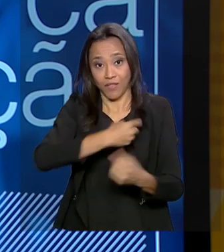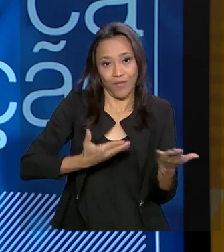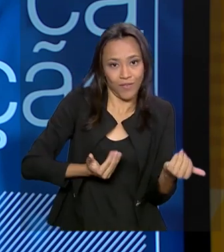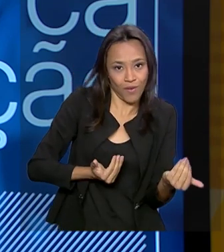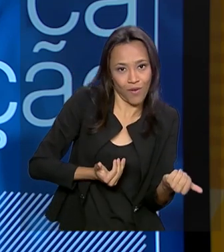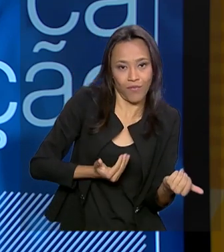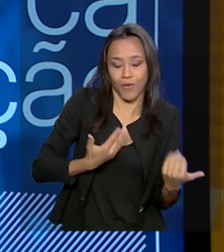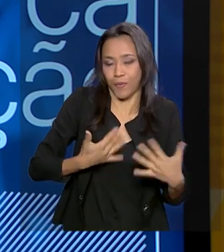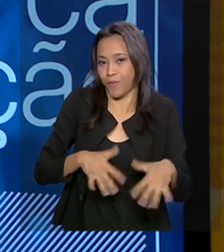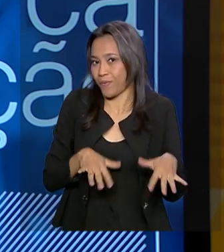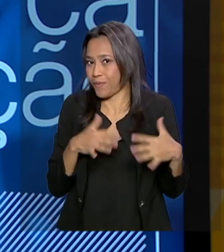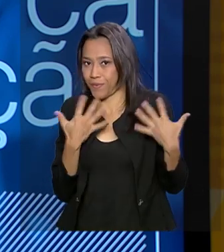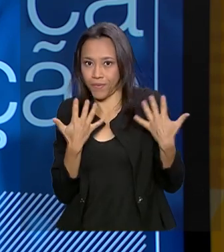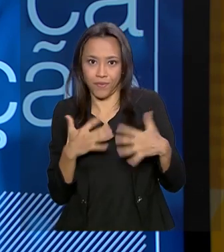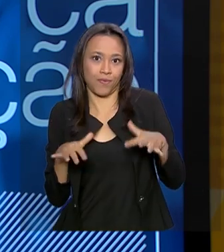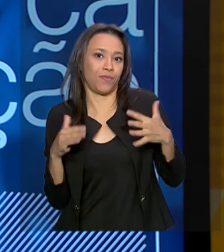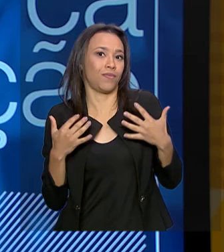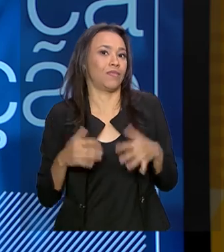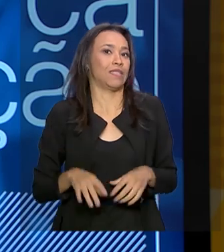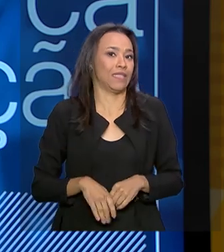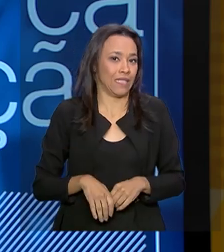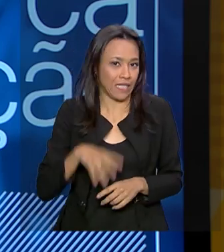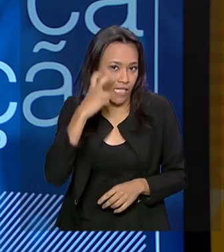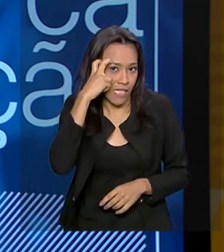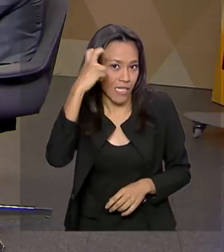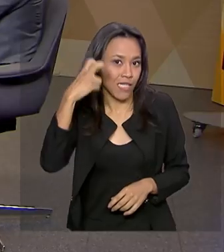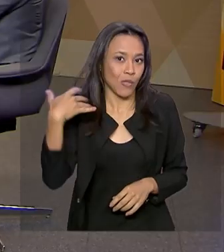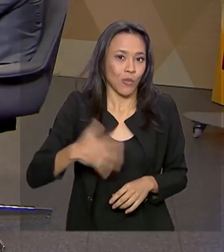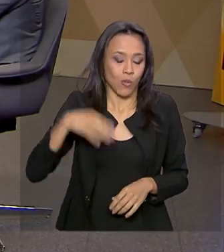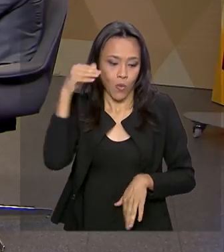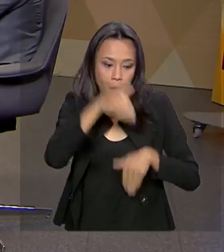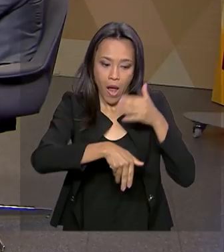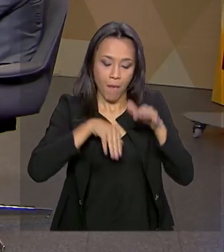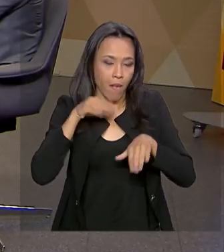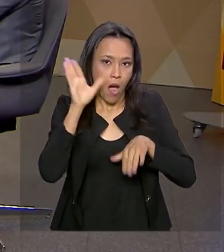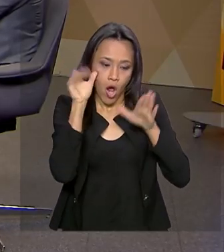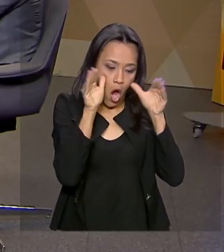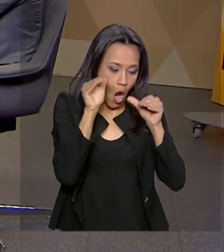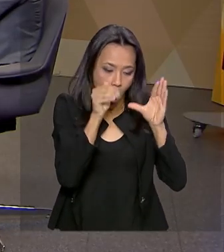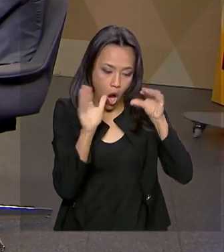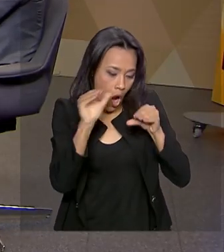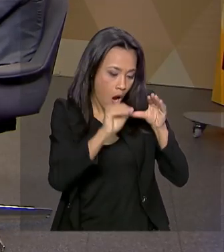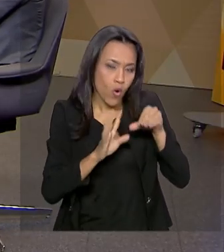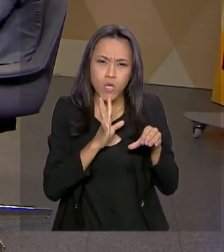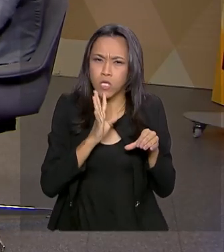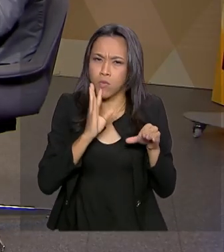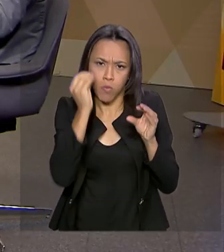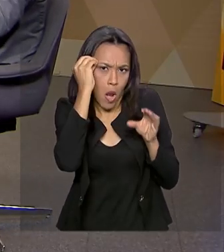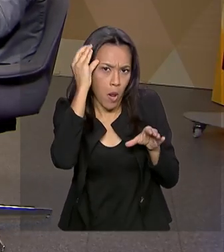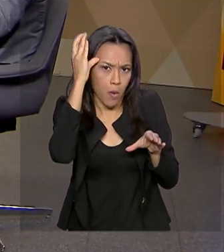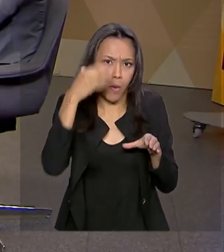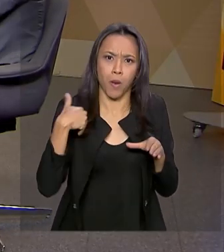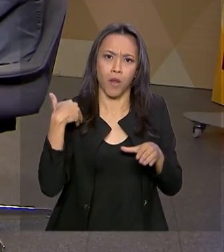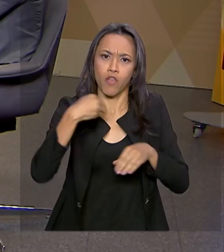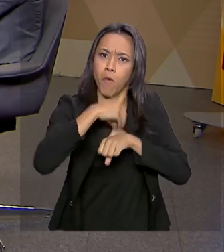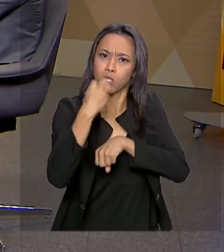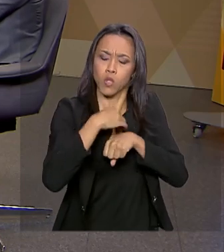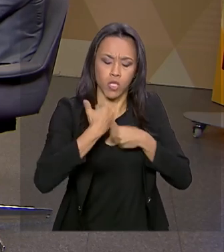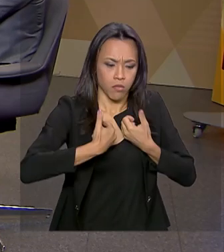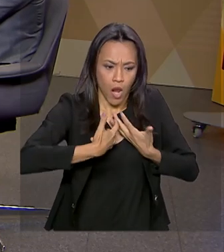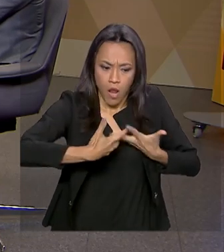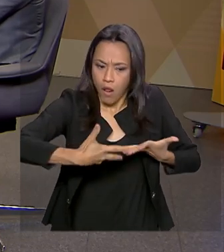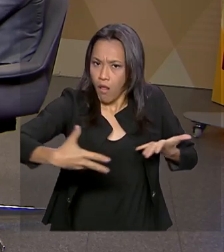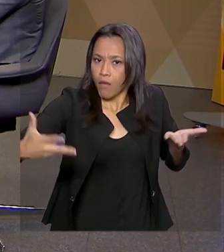muito... ela tem uma capacidade... acesso a uma quantidade de informação enorme, Que a gente não teve, né? Então, gente,